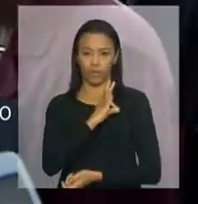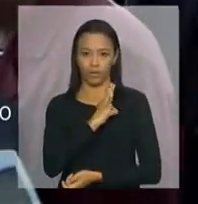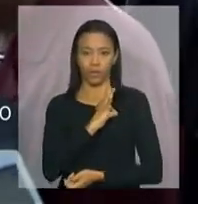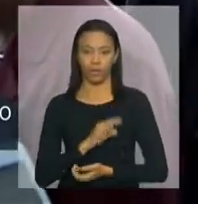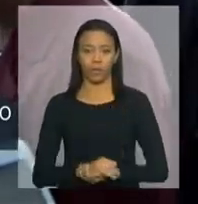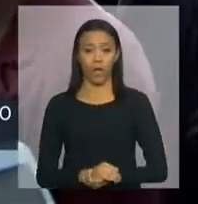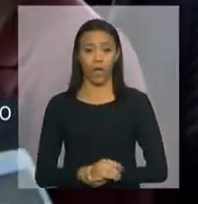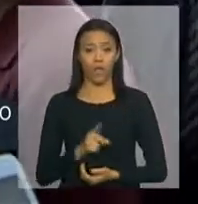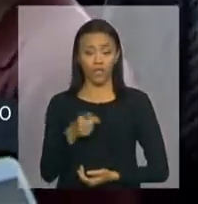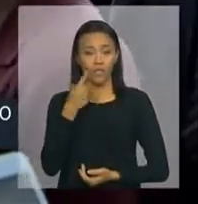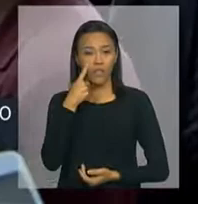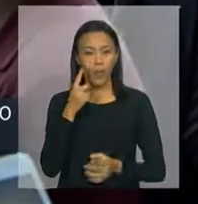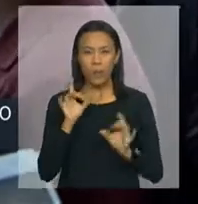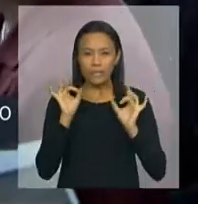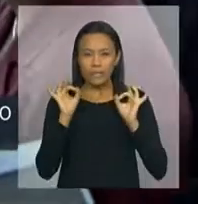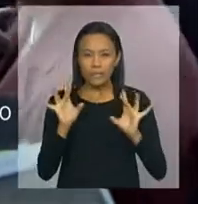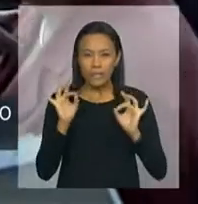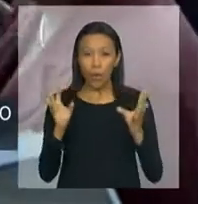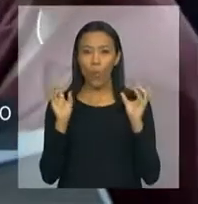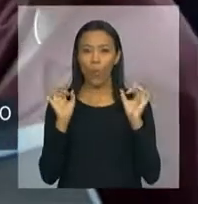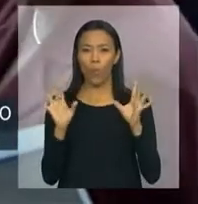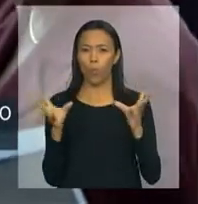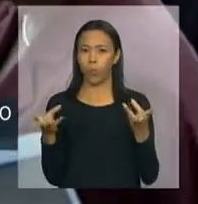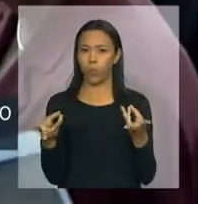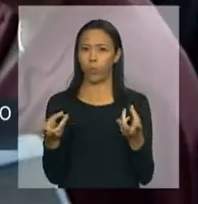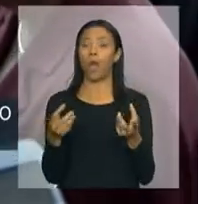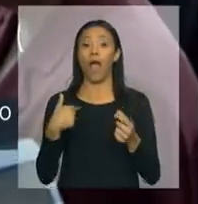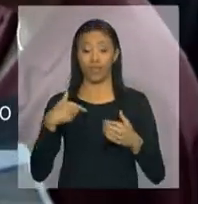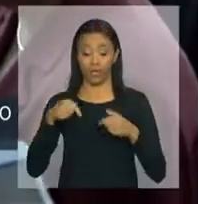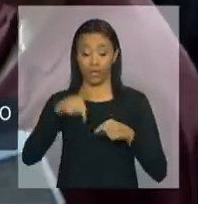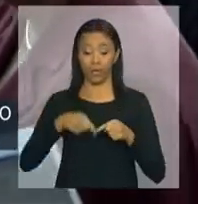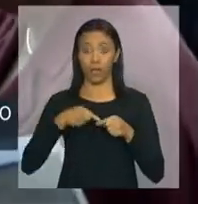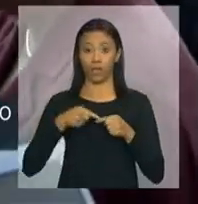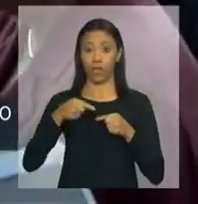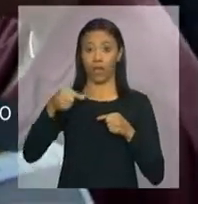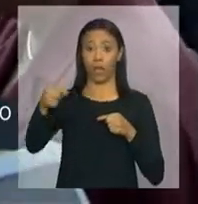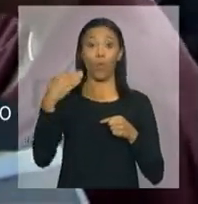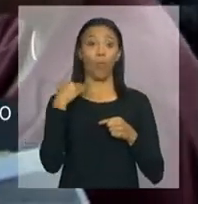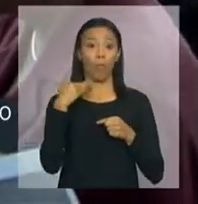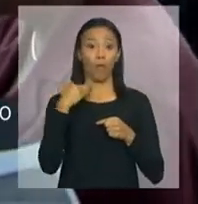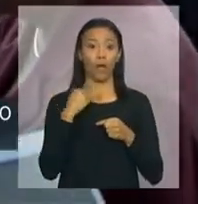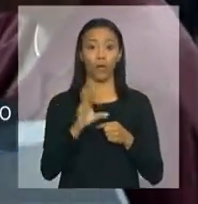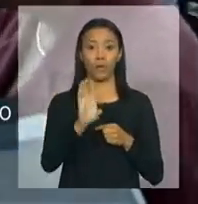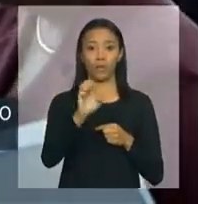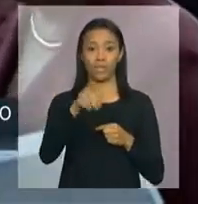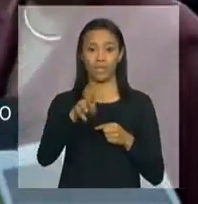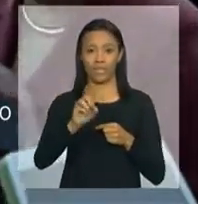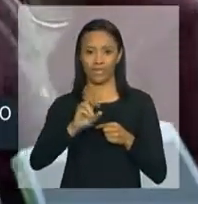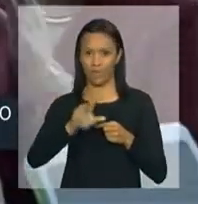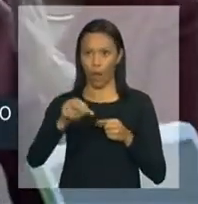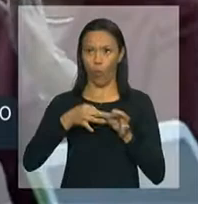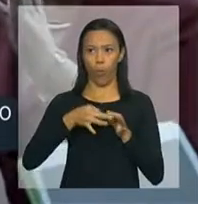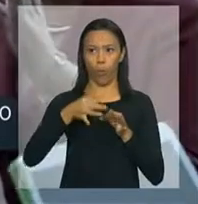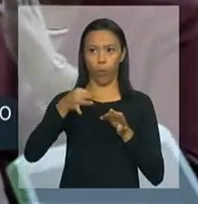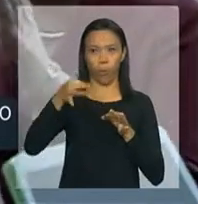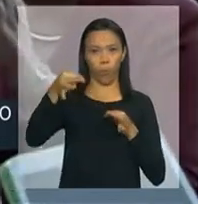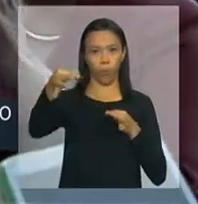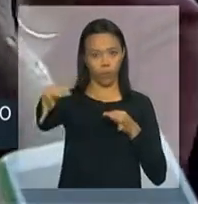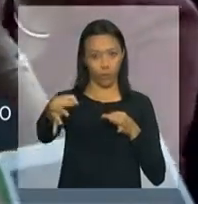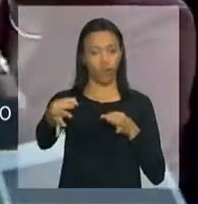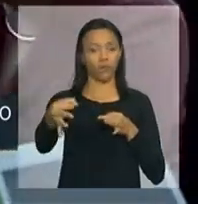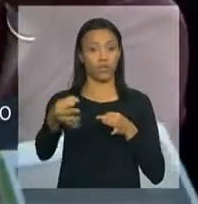Você tem de ver a precisão. Daqui até o Banco Central, é muito longe, né, gente? Ele vê, ele